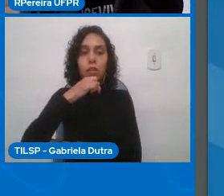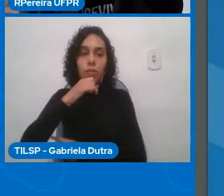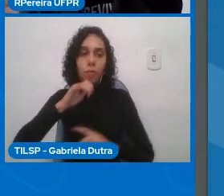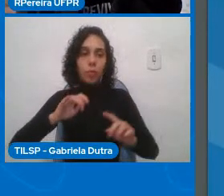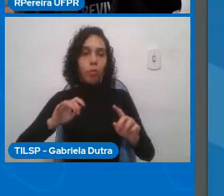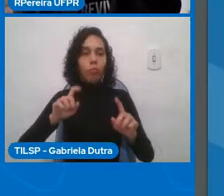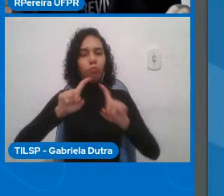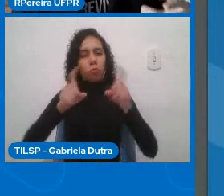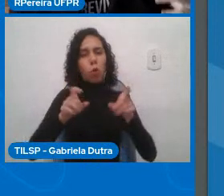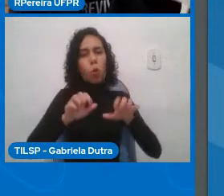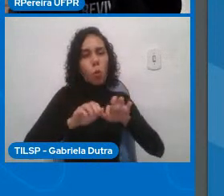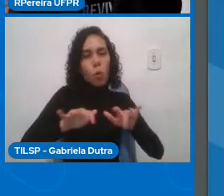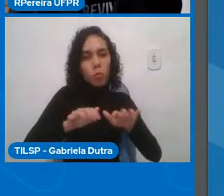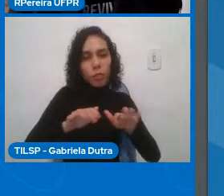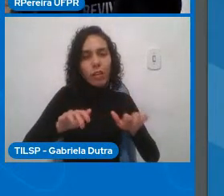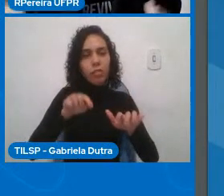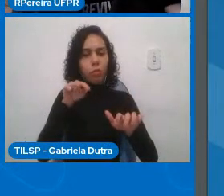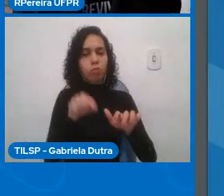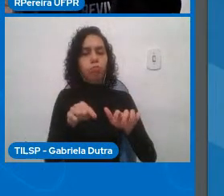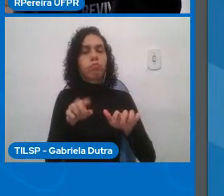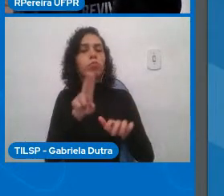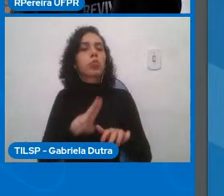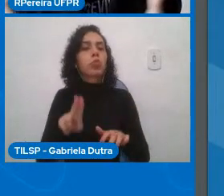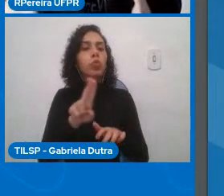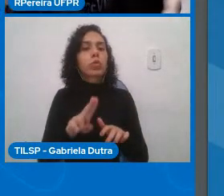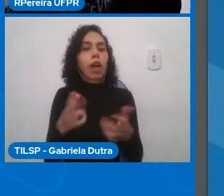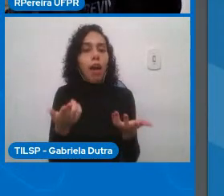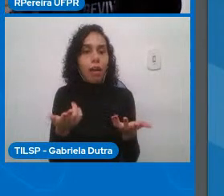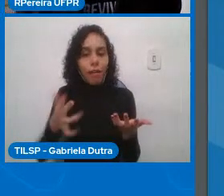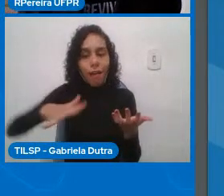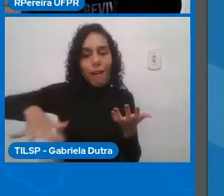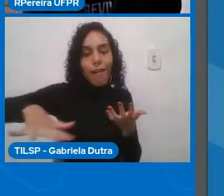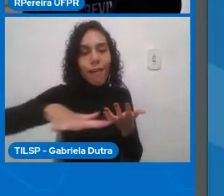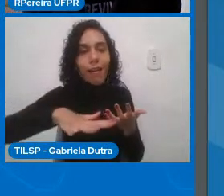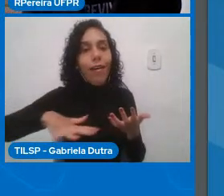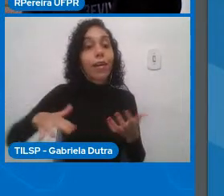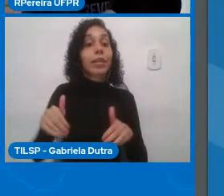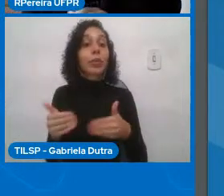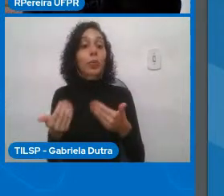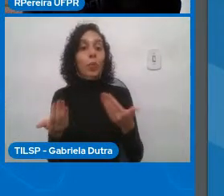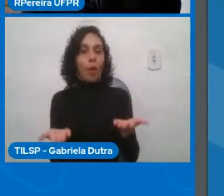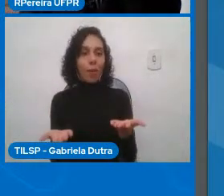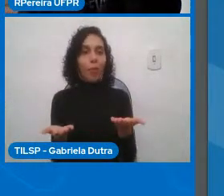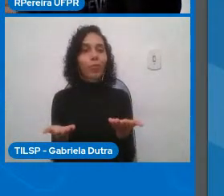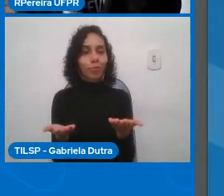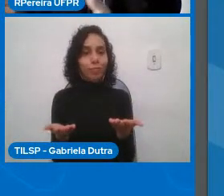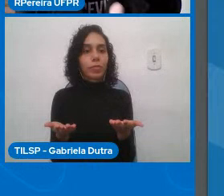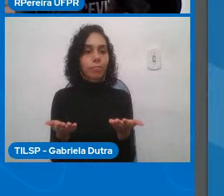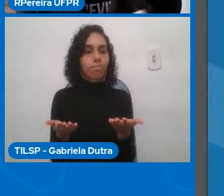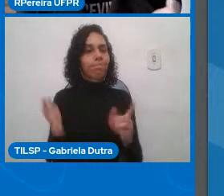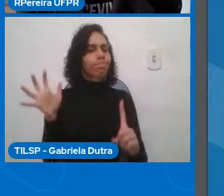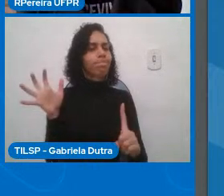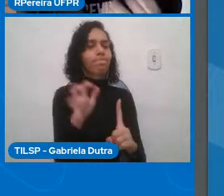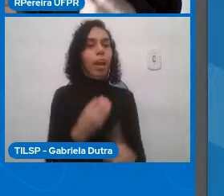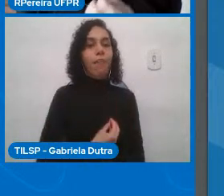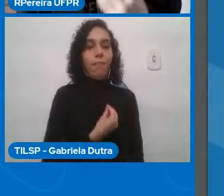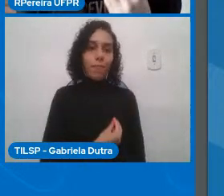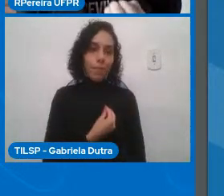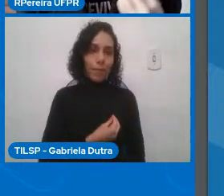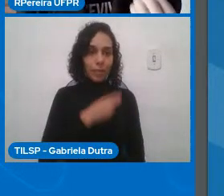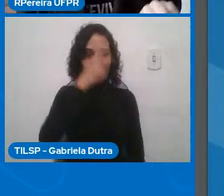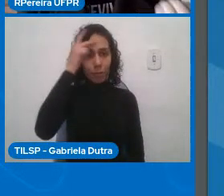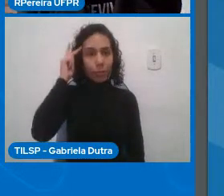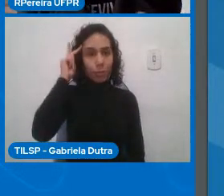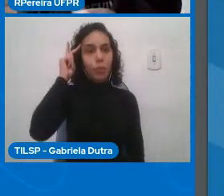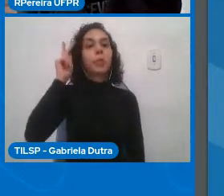diferentes problemas, em diferentes áreas, permeando toda a vida da pessoa e do nosso papel